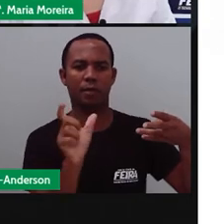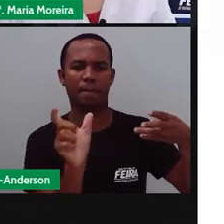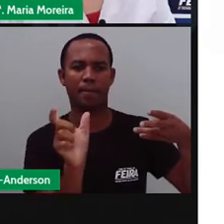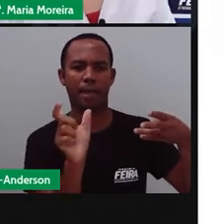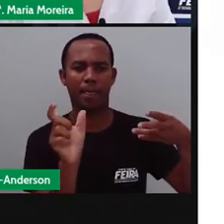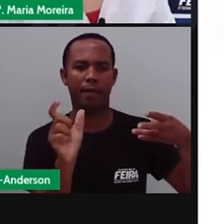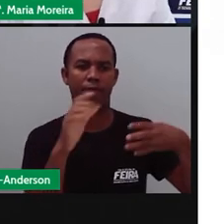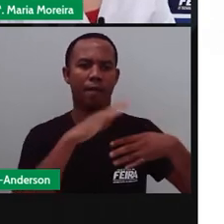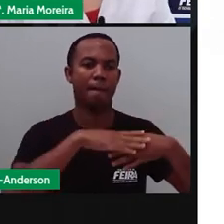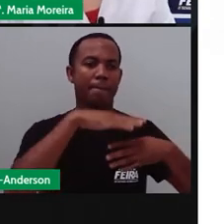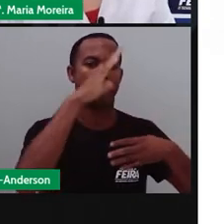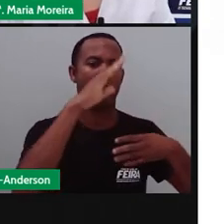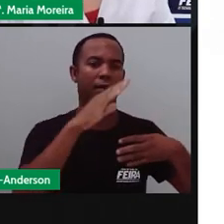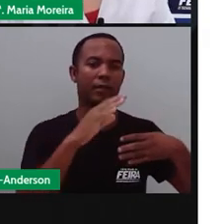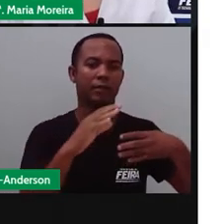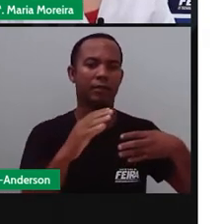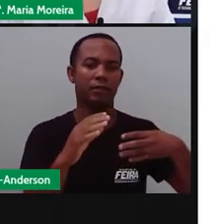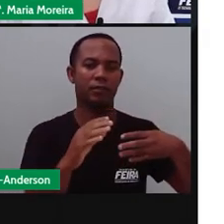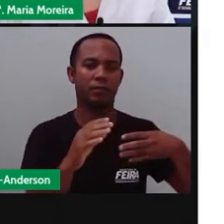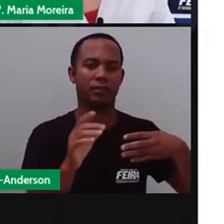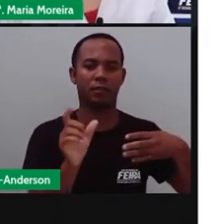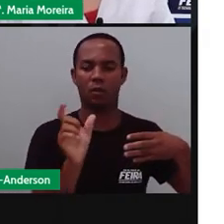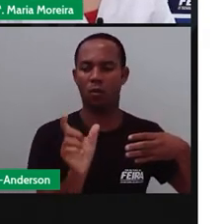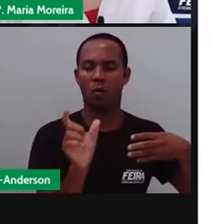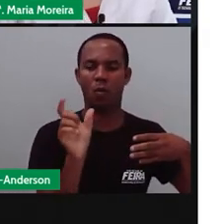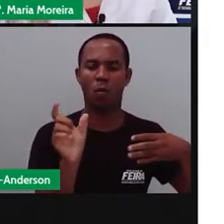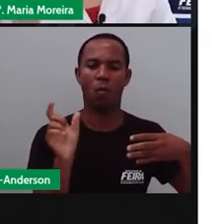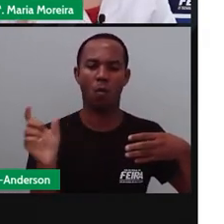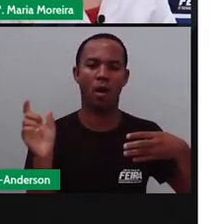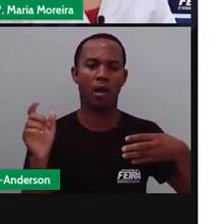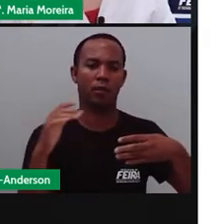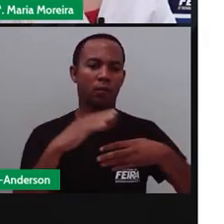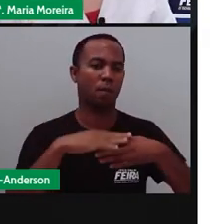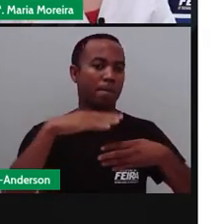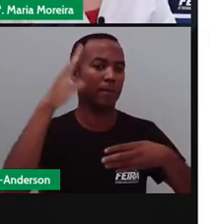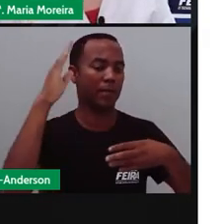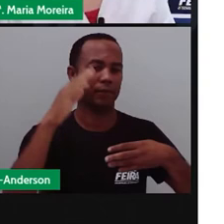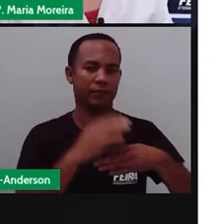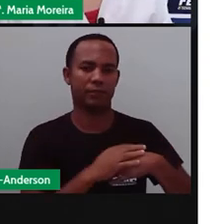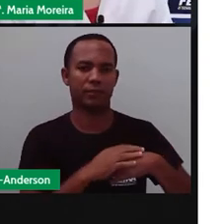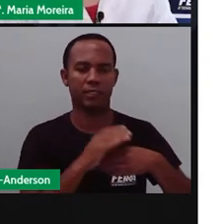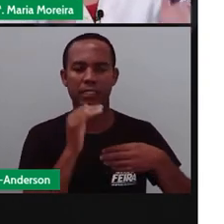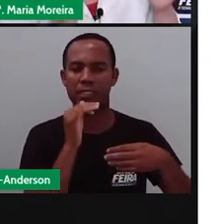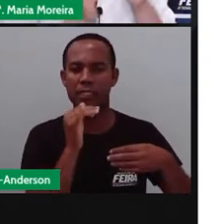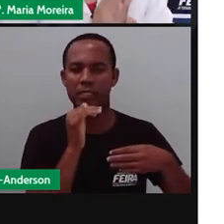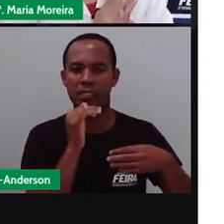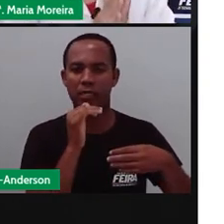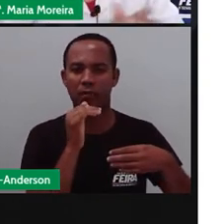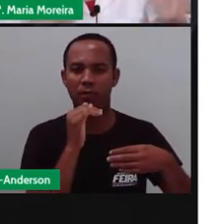quatro sílabas. Podem ter quatro sílabas ou mais. Por exemplo,